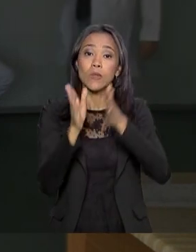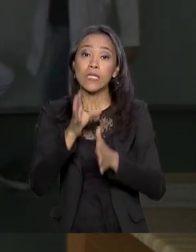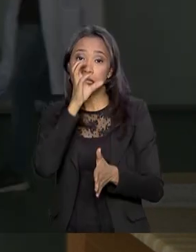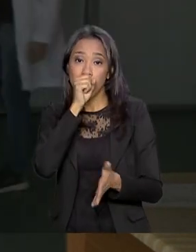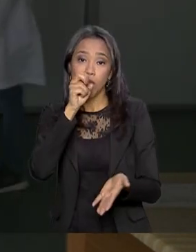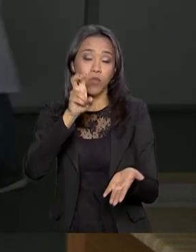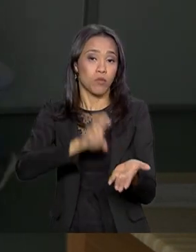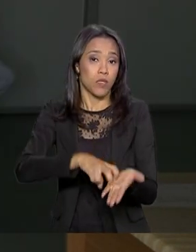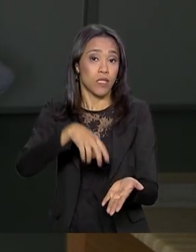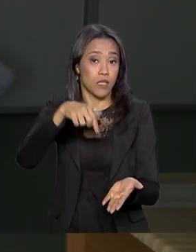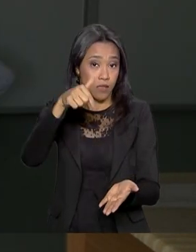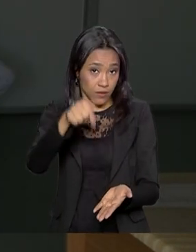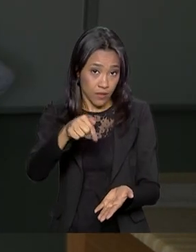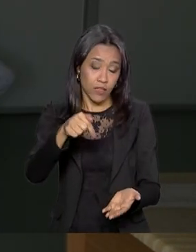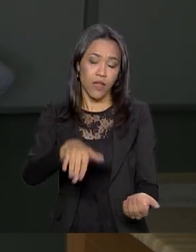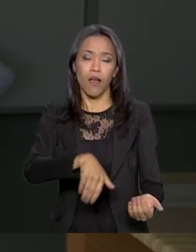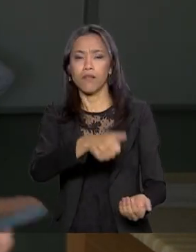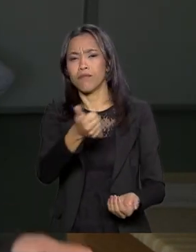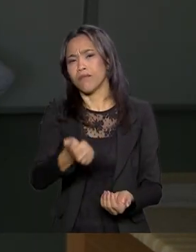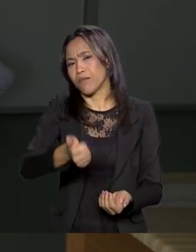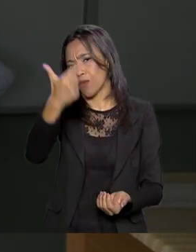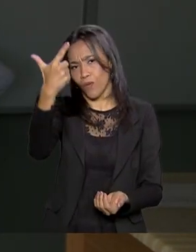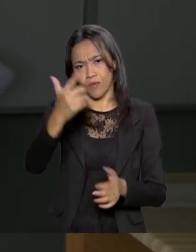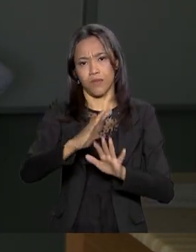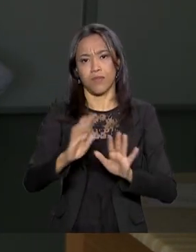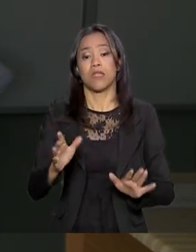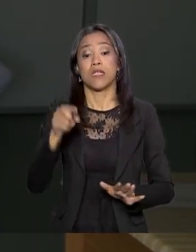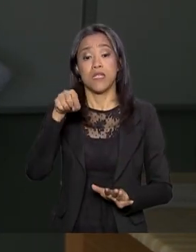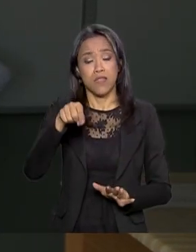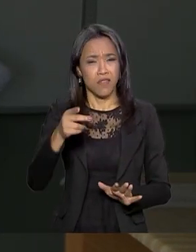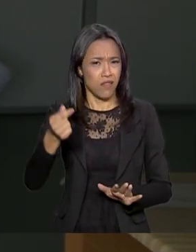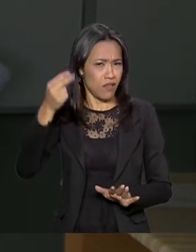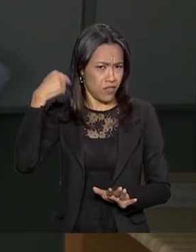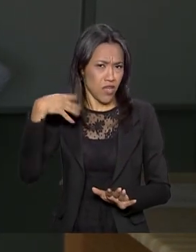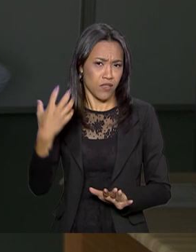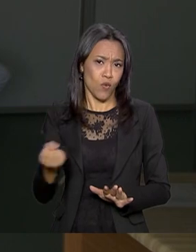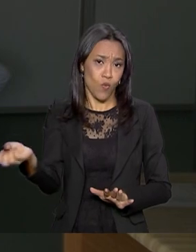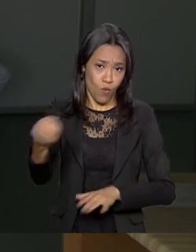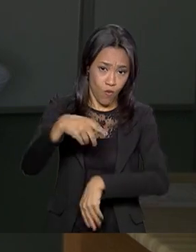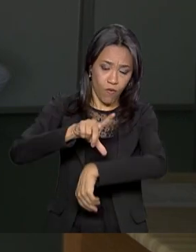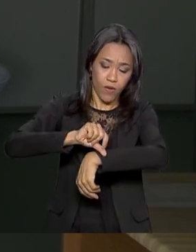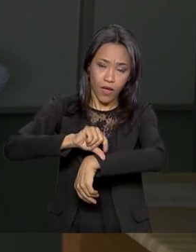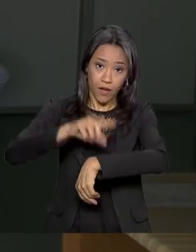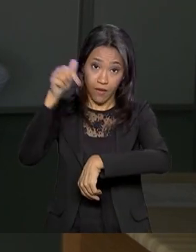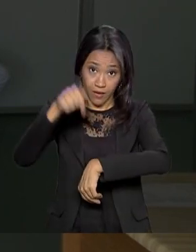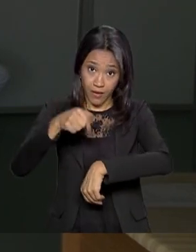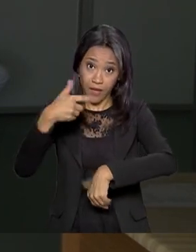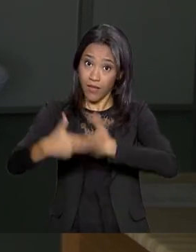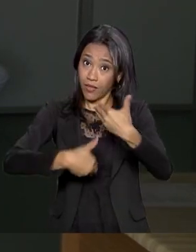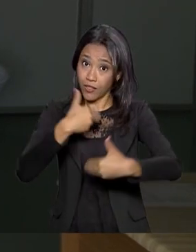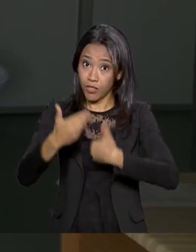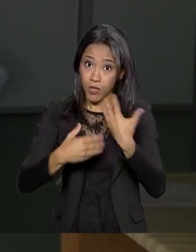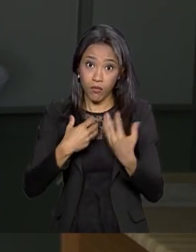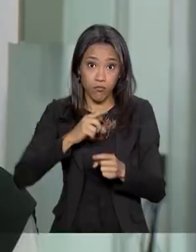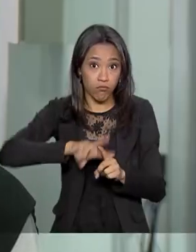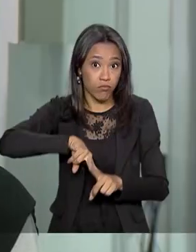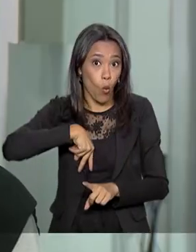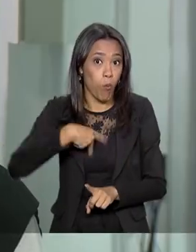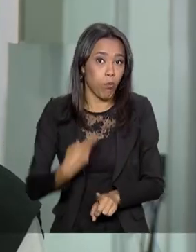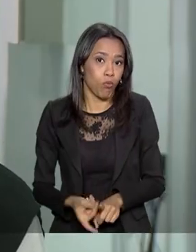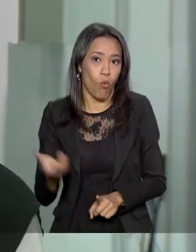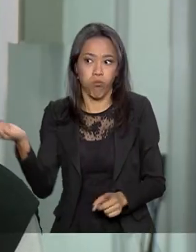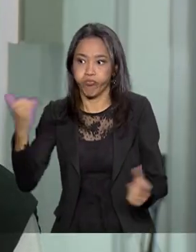7 da manhã ao meio dia. E desde que adotou os novos horários, o atendimento por aqui mais que dobrou.